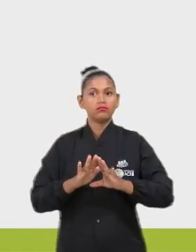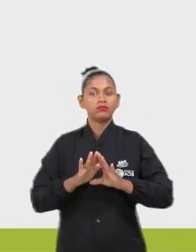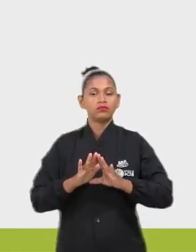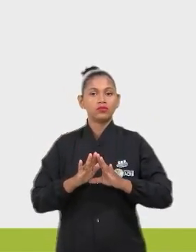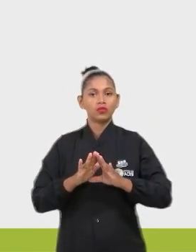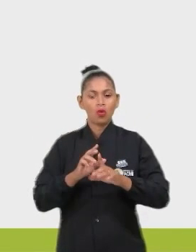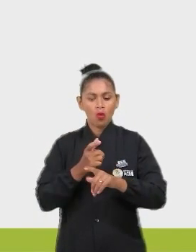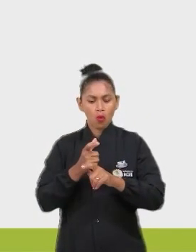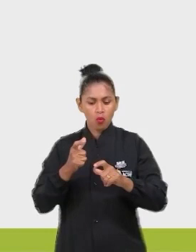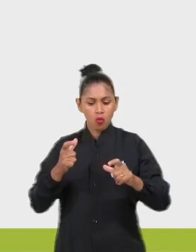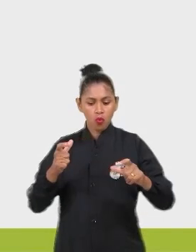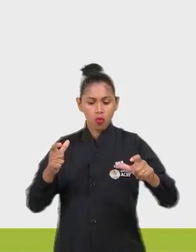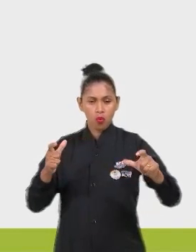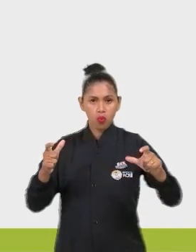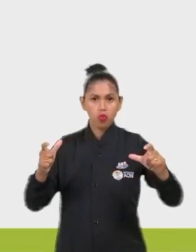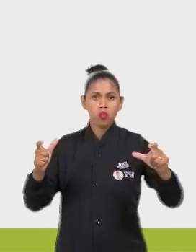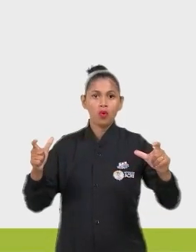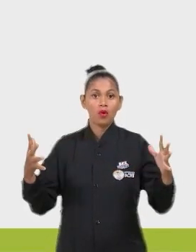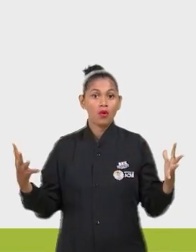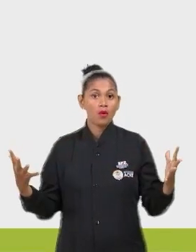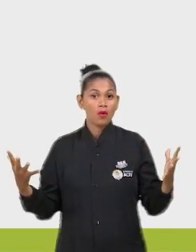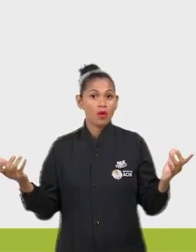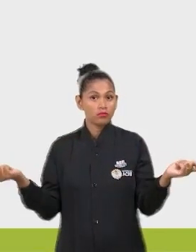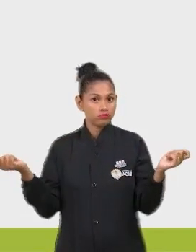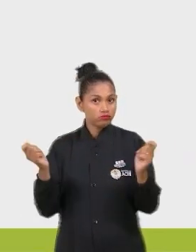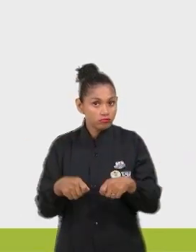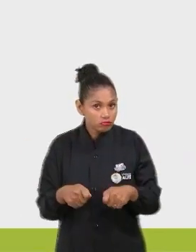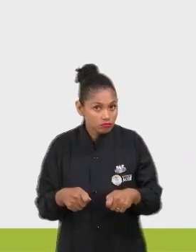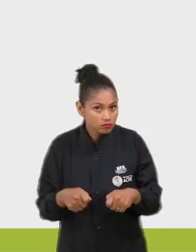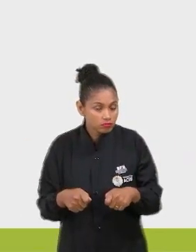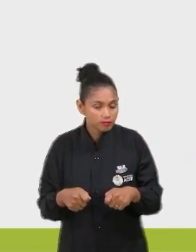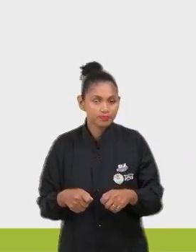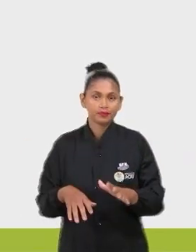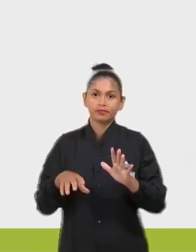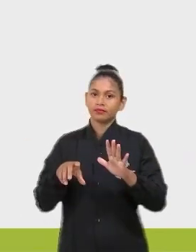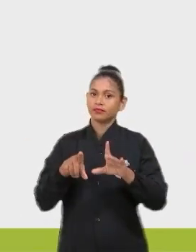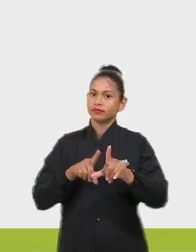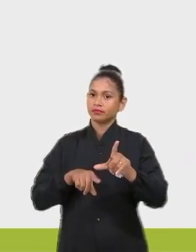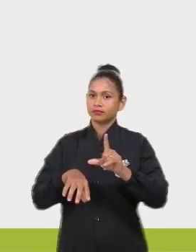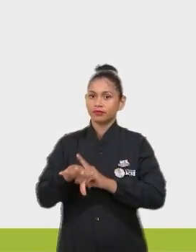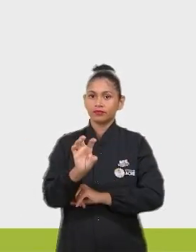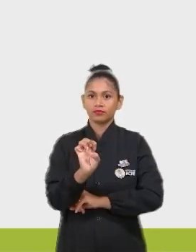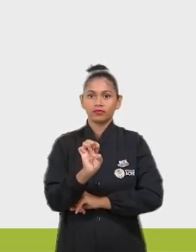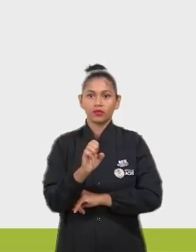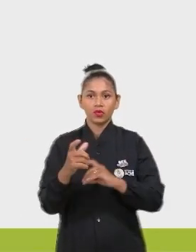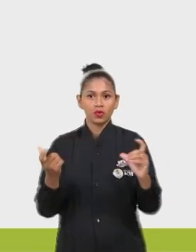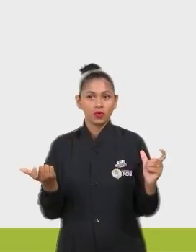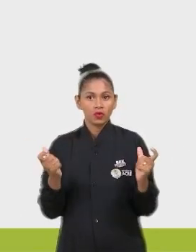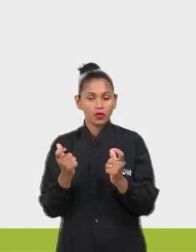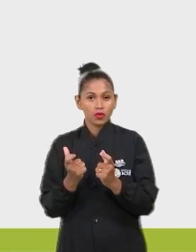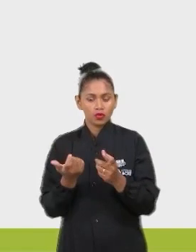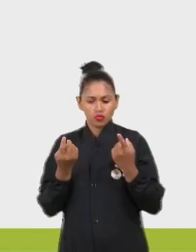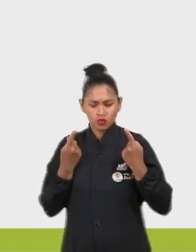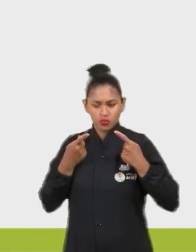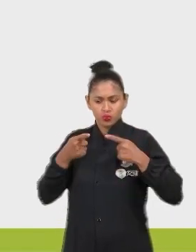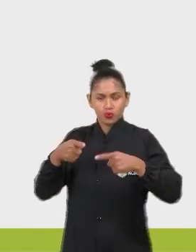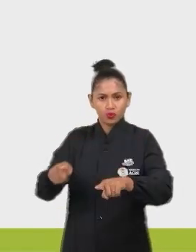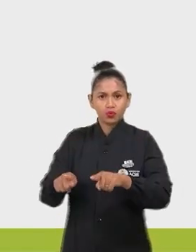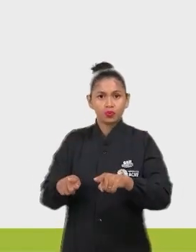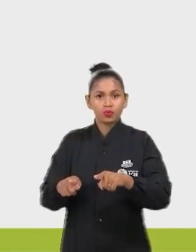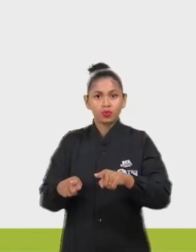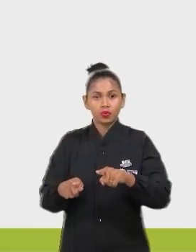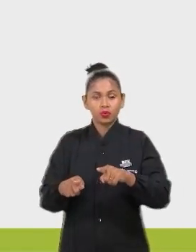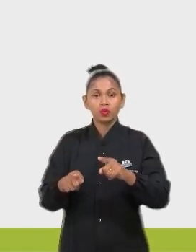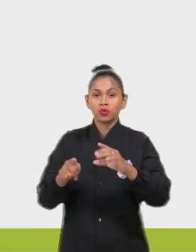Não. Não, não, não, não. Então, letra E. Diminuem a relação de competição entre os